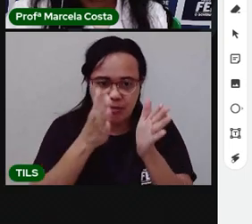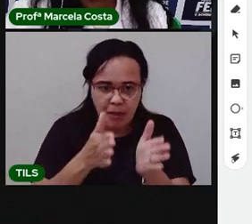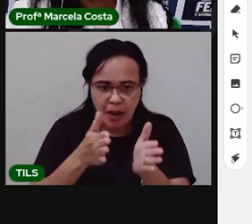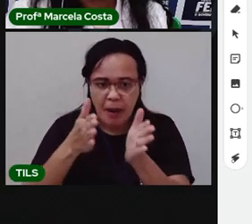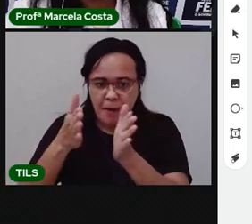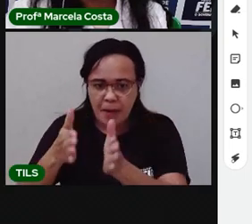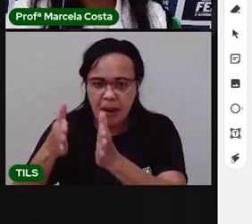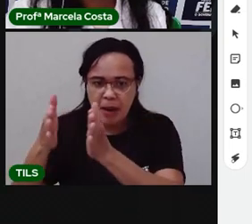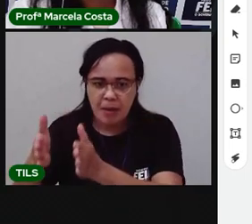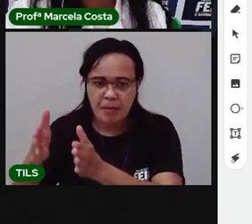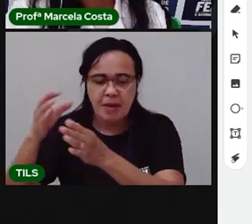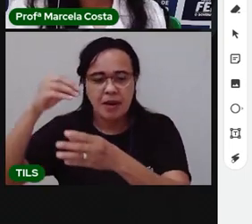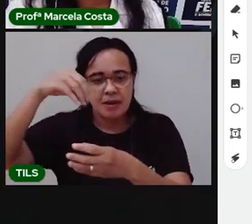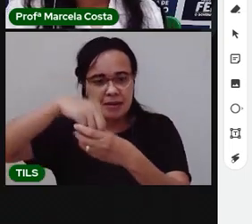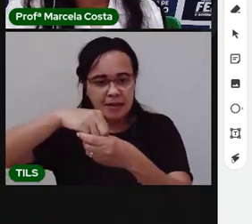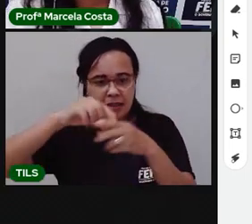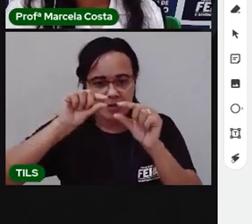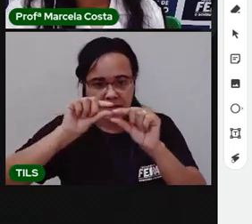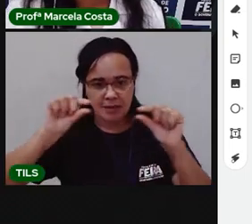linha, tá bom?